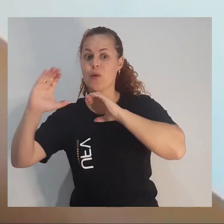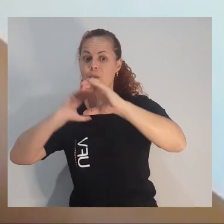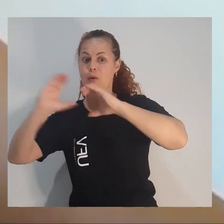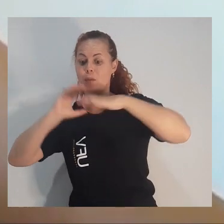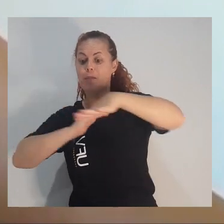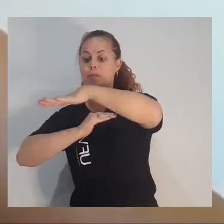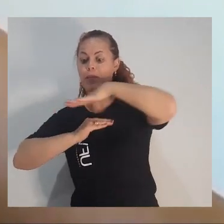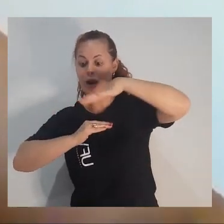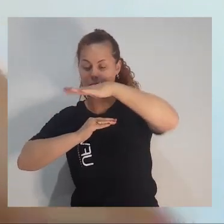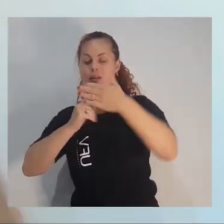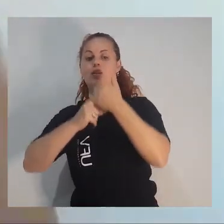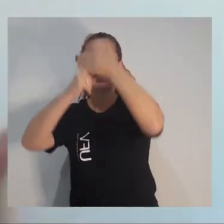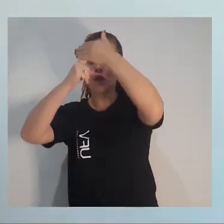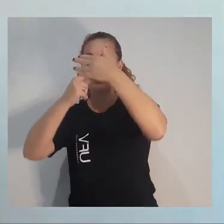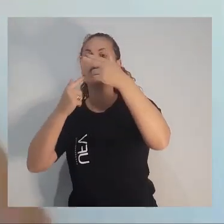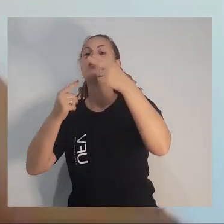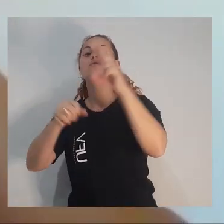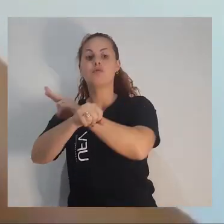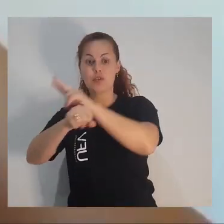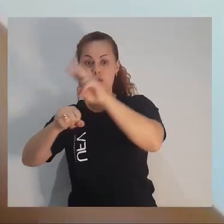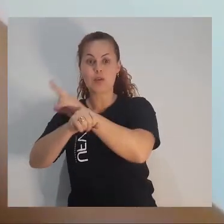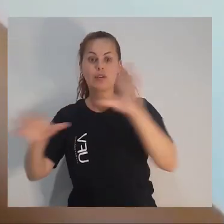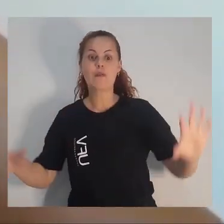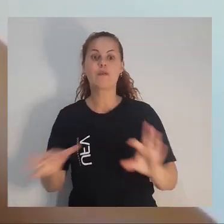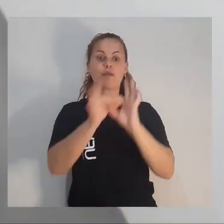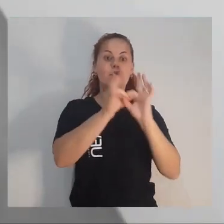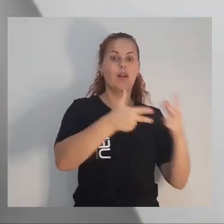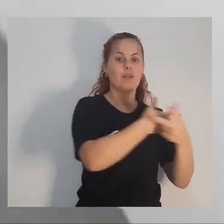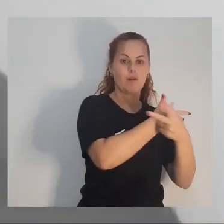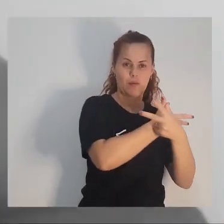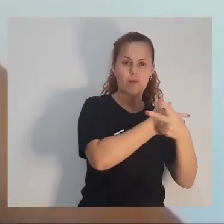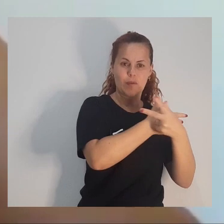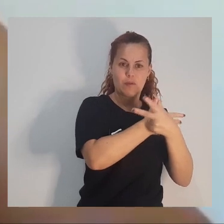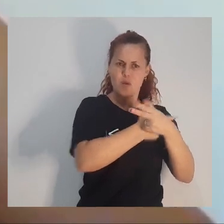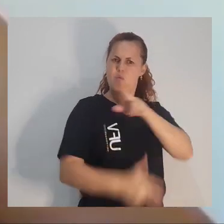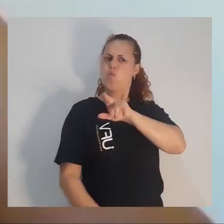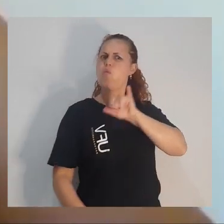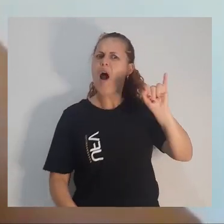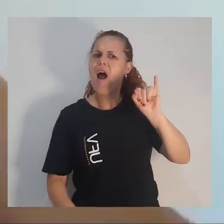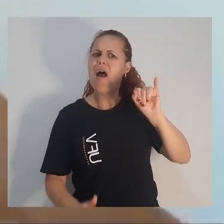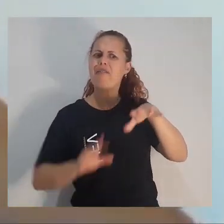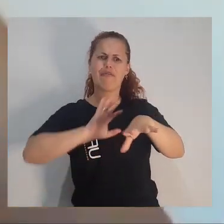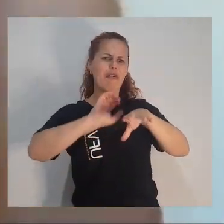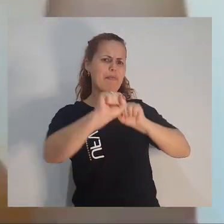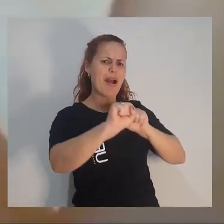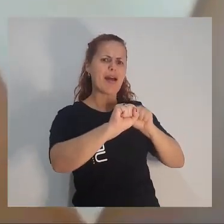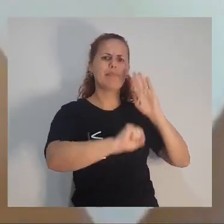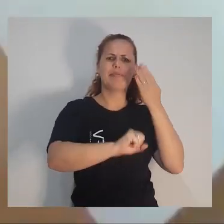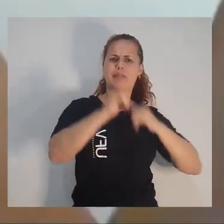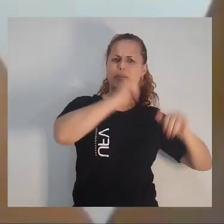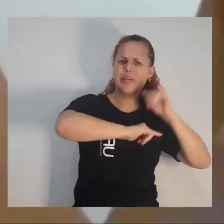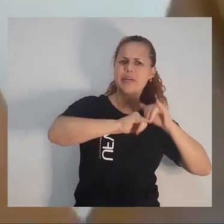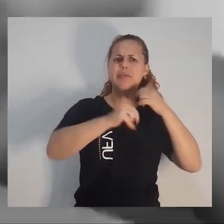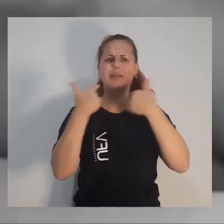Parque Tecnológico de Viçosa, que é vinculada ao FD, o Tecnoparque, do AI. Ela não é formada em bioquímica, trabalha com